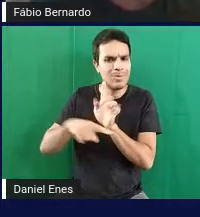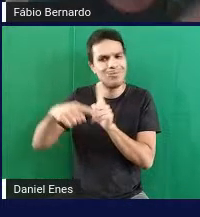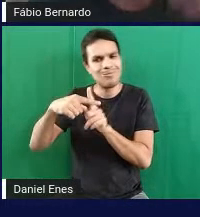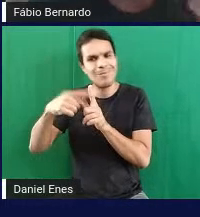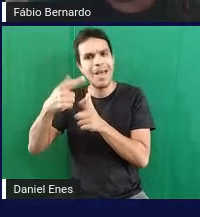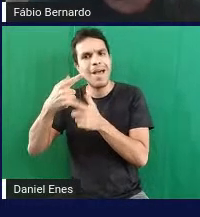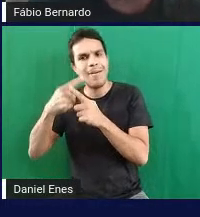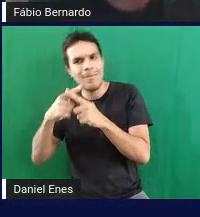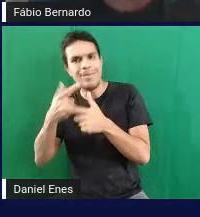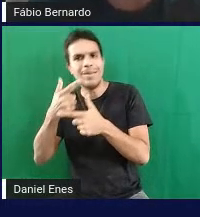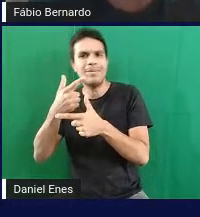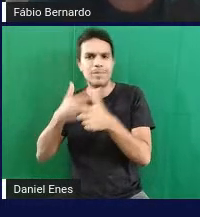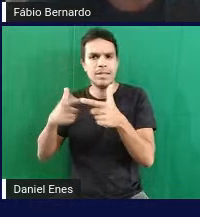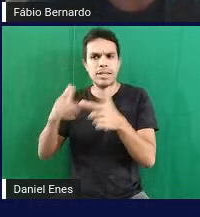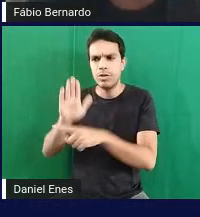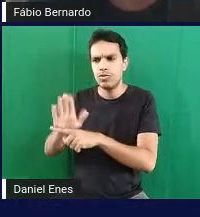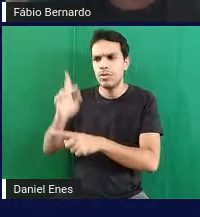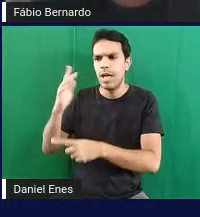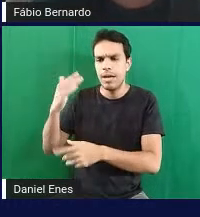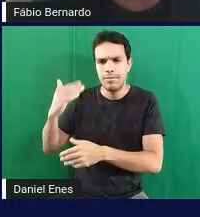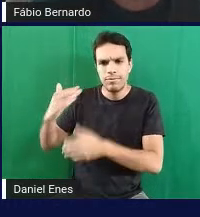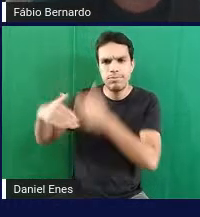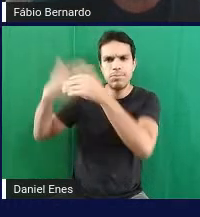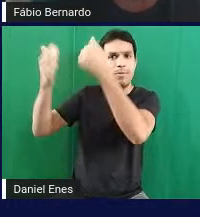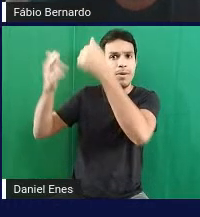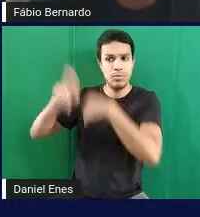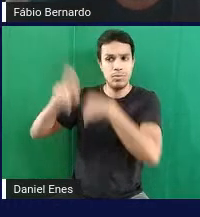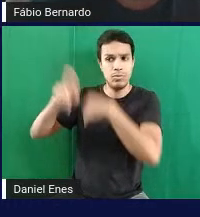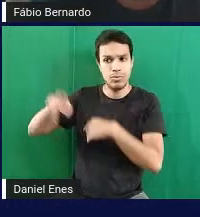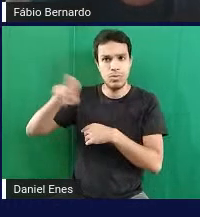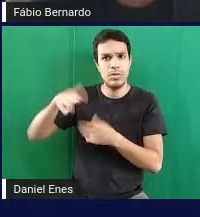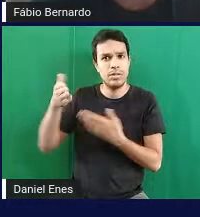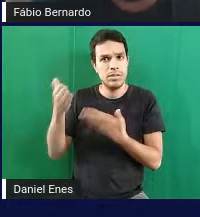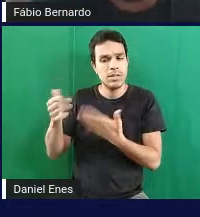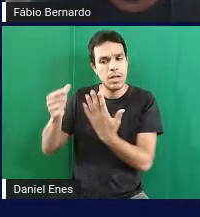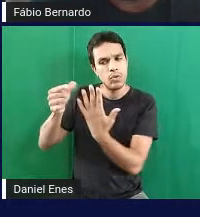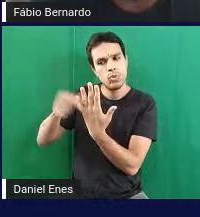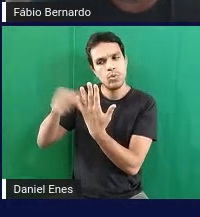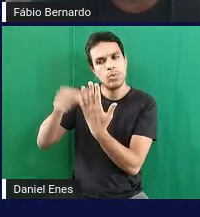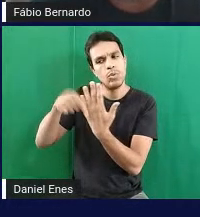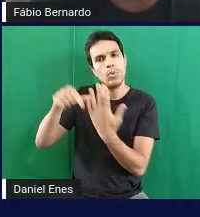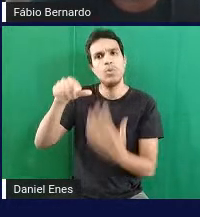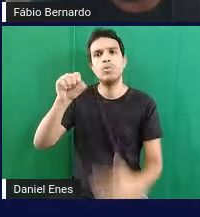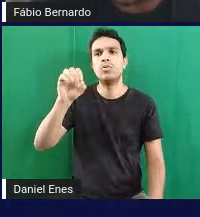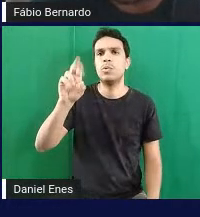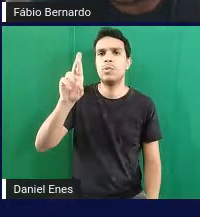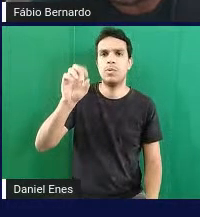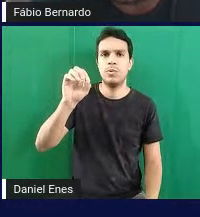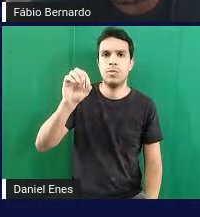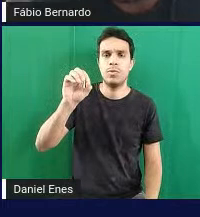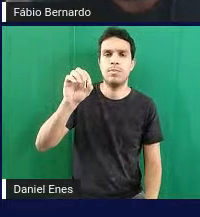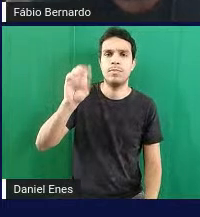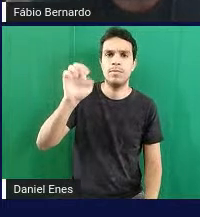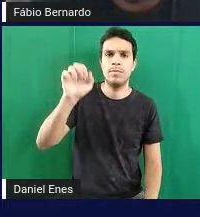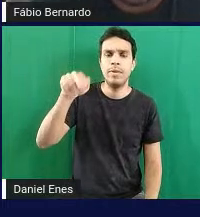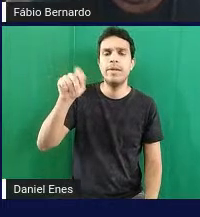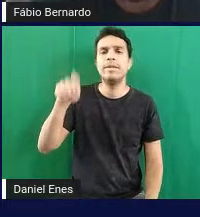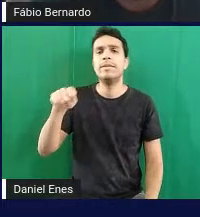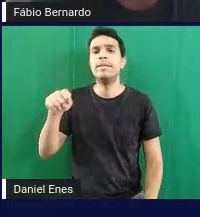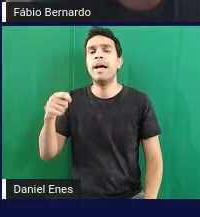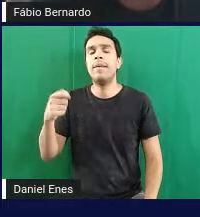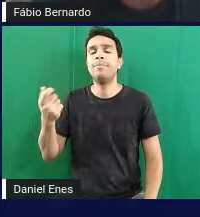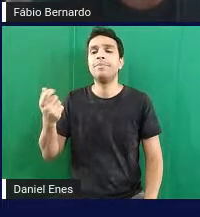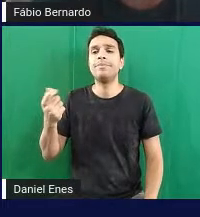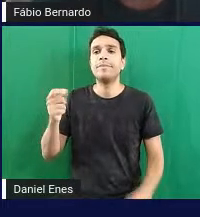avançar né a gente consegue avançar com o soroban por exemplo dá pra fazer decomposição em fatores primos no